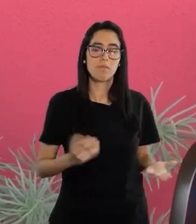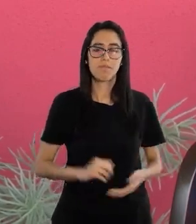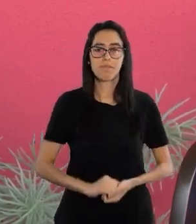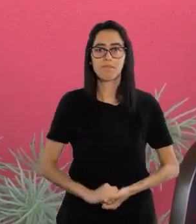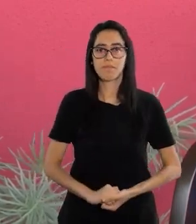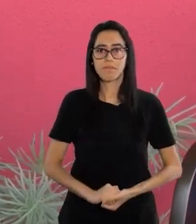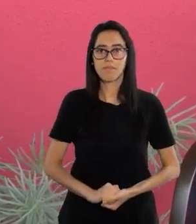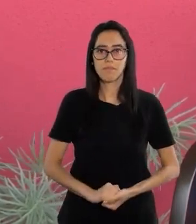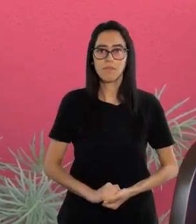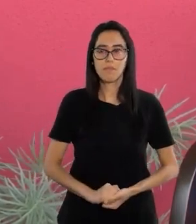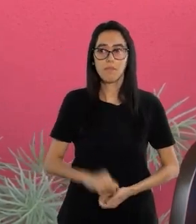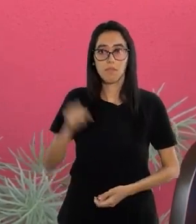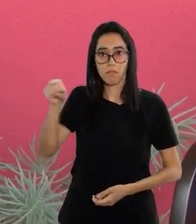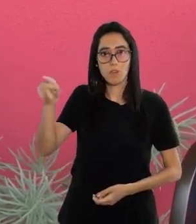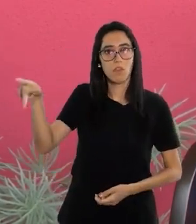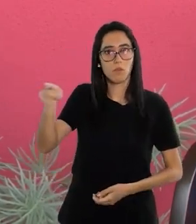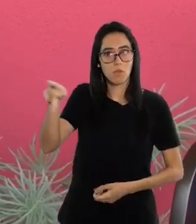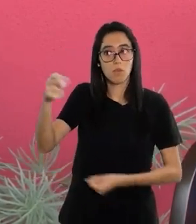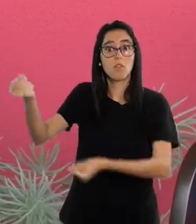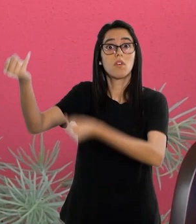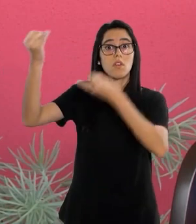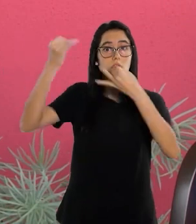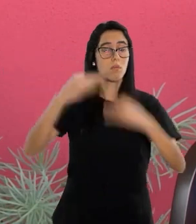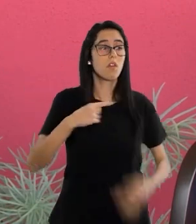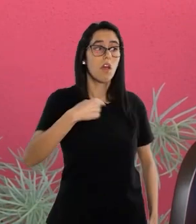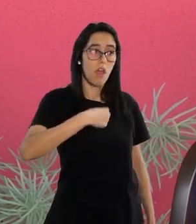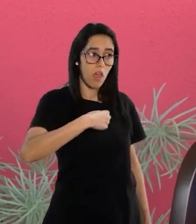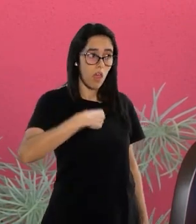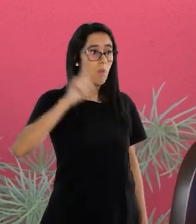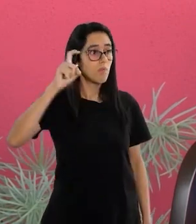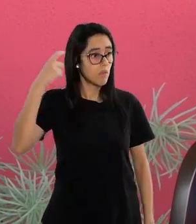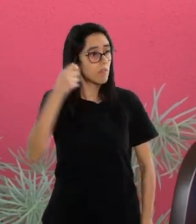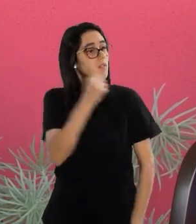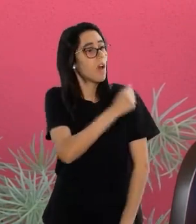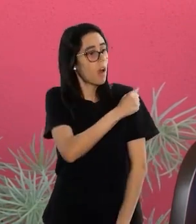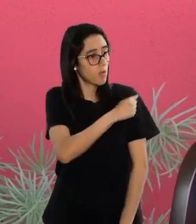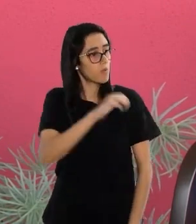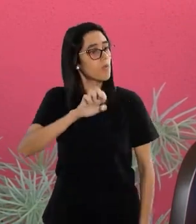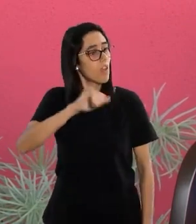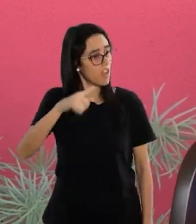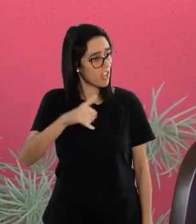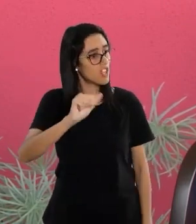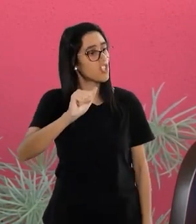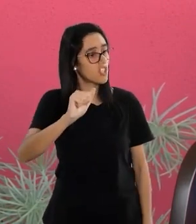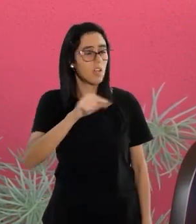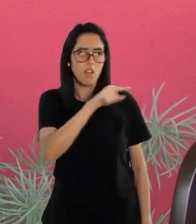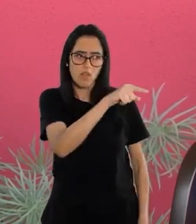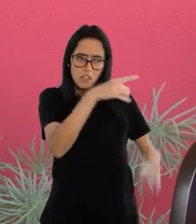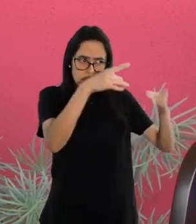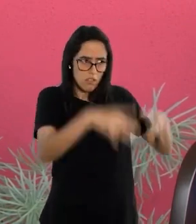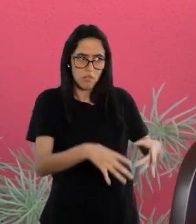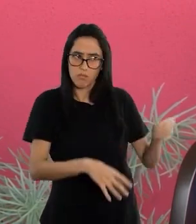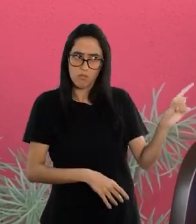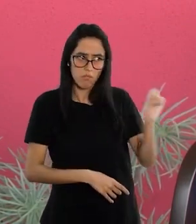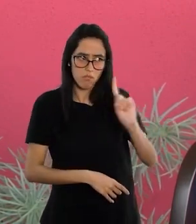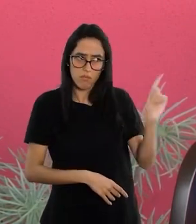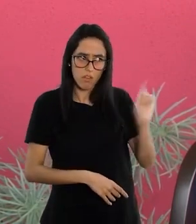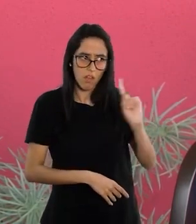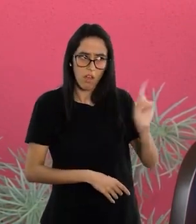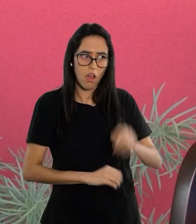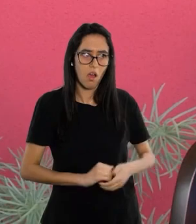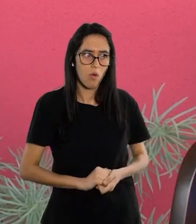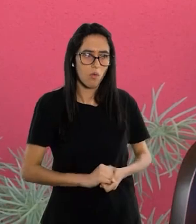É... Eu... Aí ele foi muito claro. Eu fui estudante do Eixa. Então você não vai